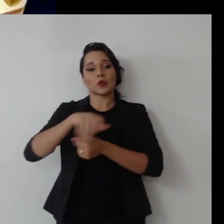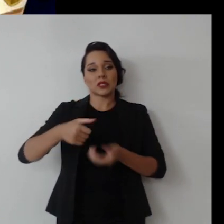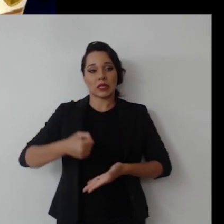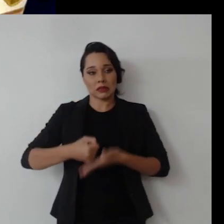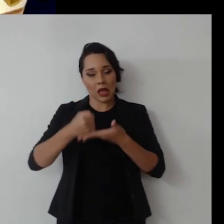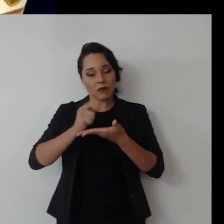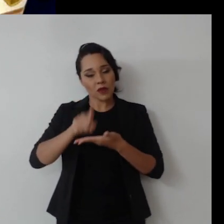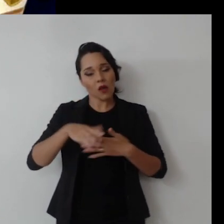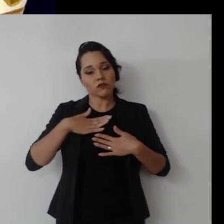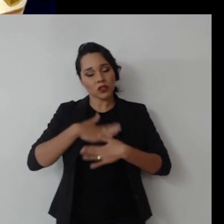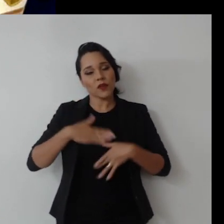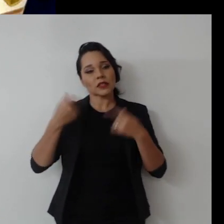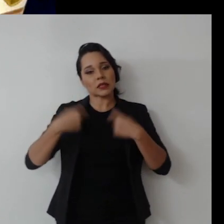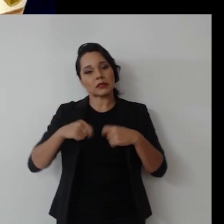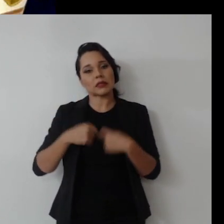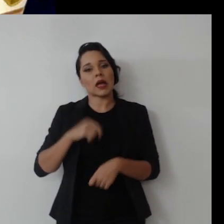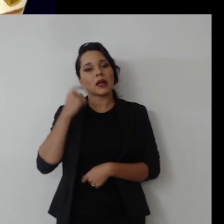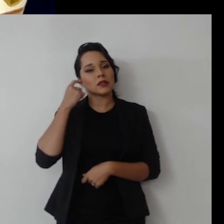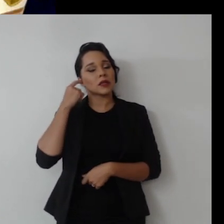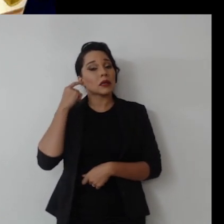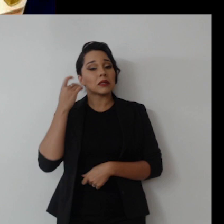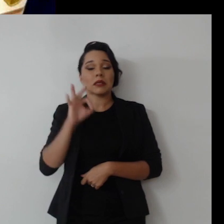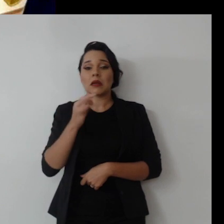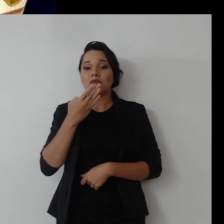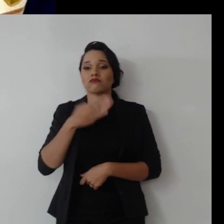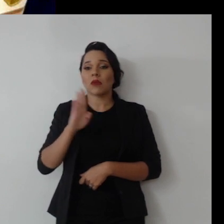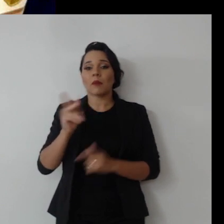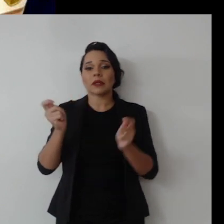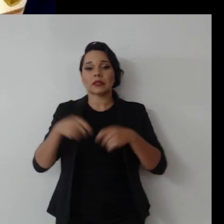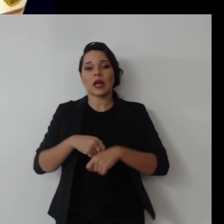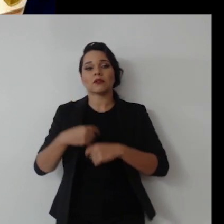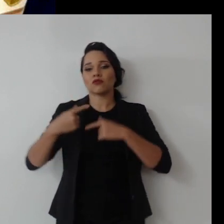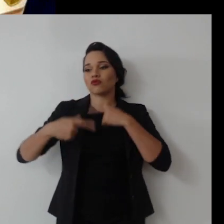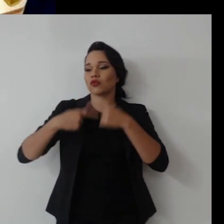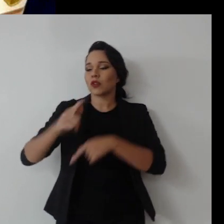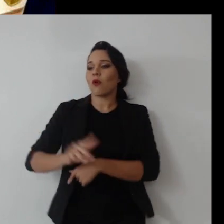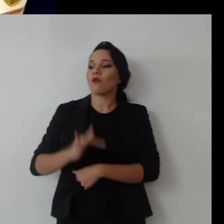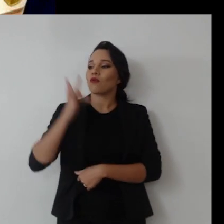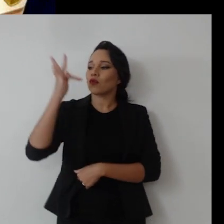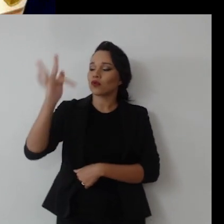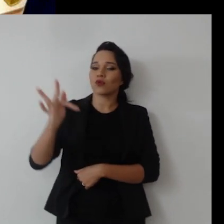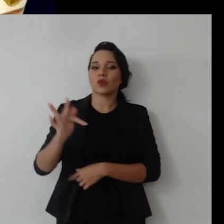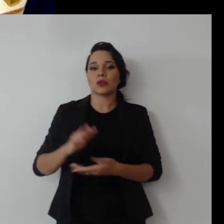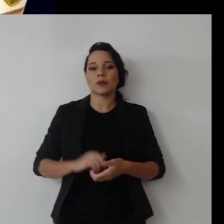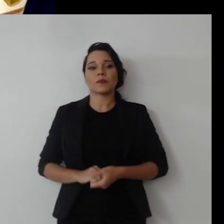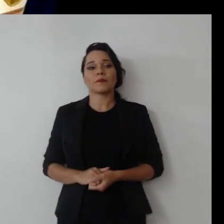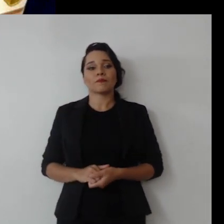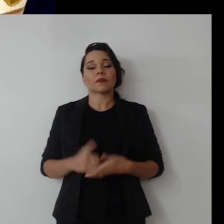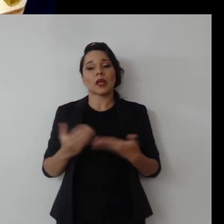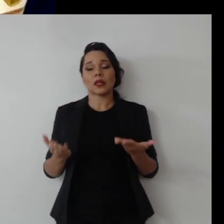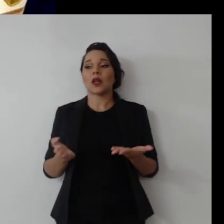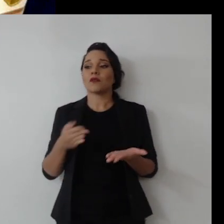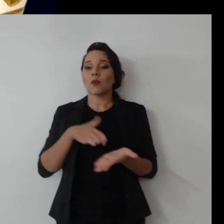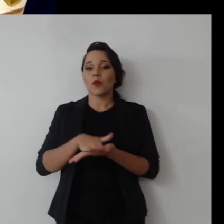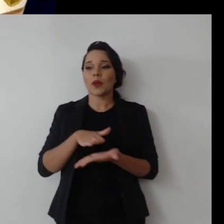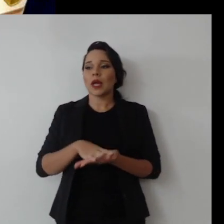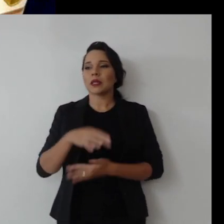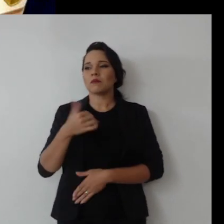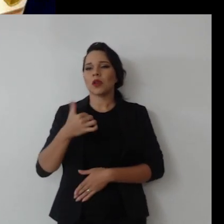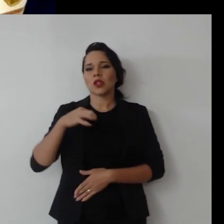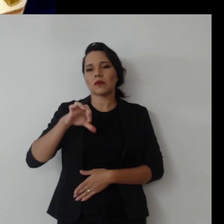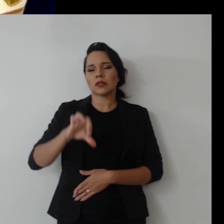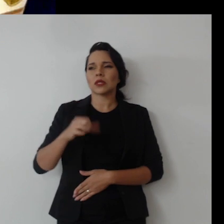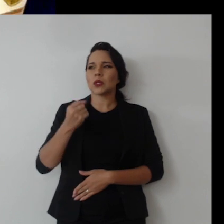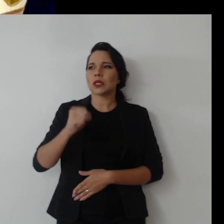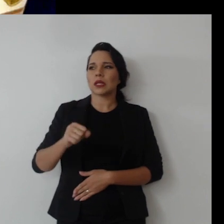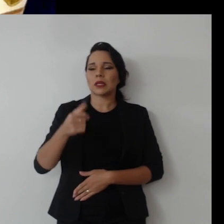sustentável é aquele que satisfaz as necessidades presentes sem comprometer a capacidade das gerações futuras suprir suas próprias necessidades. Ele foi publicado em